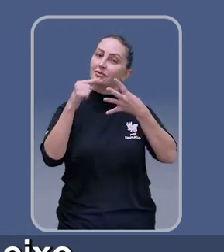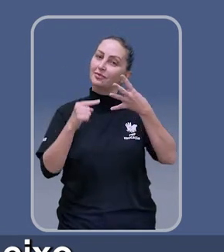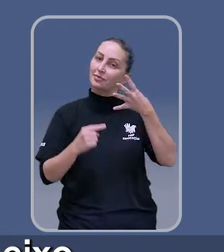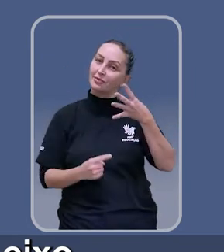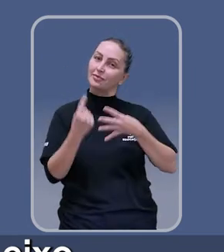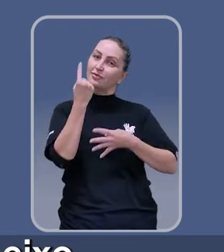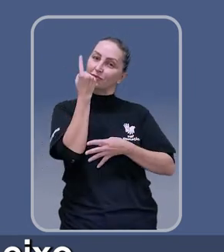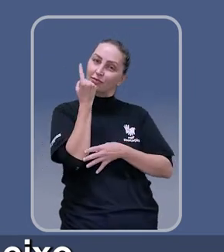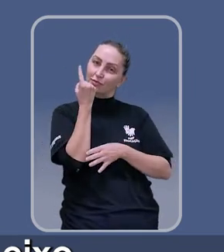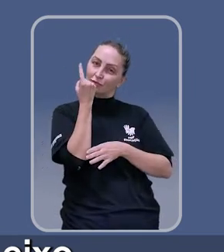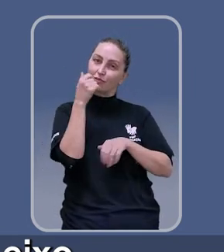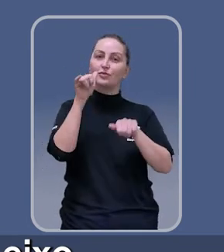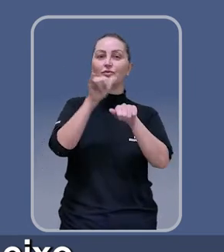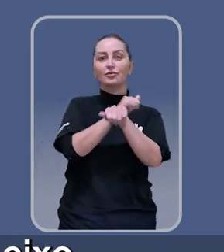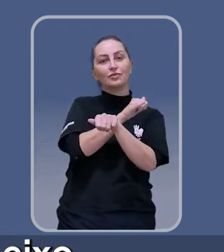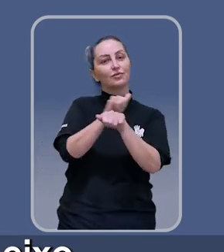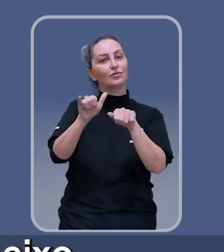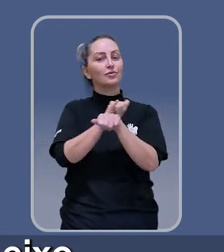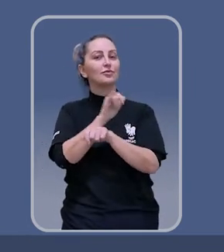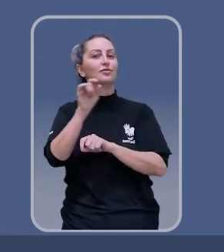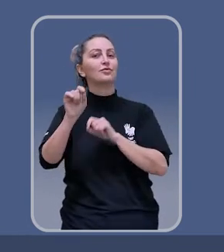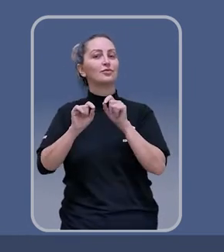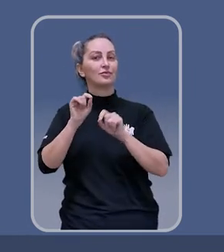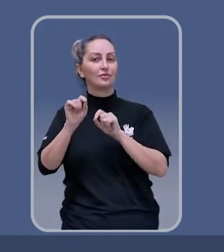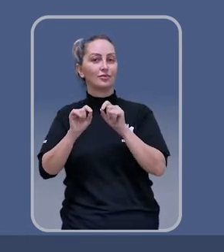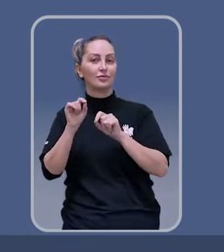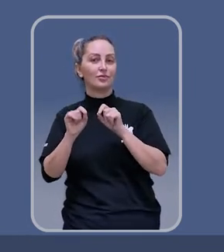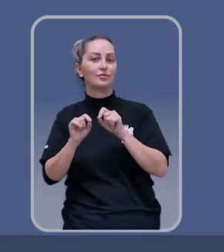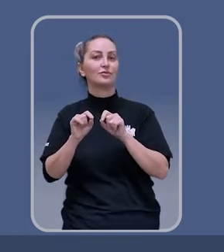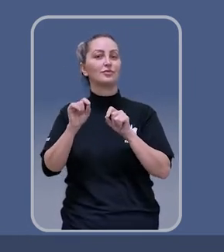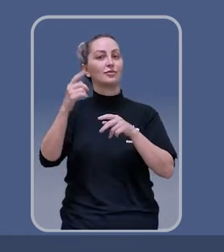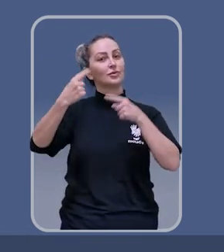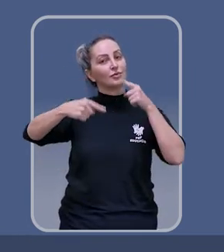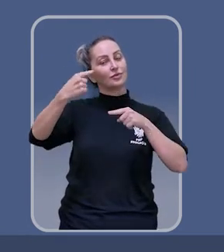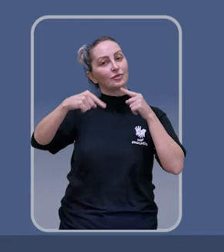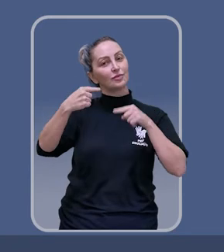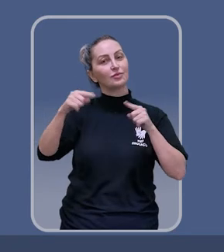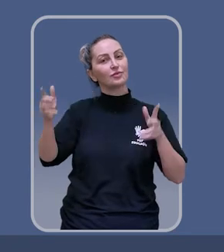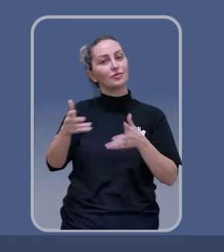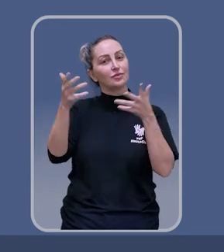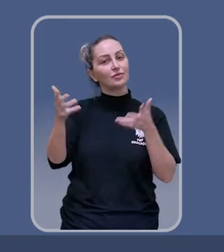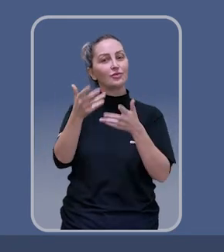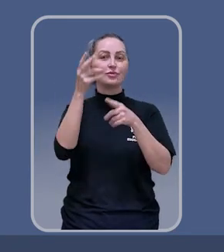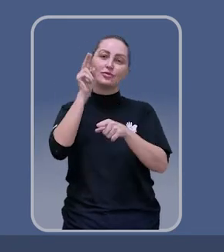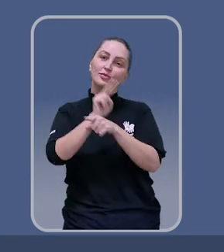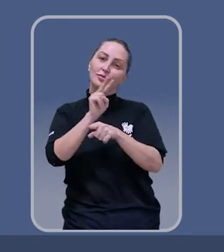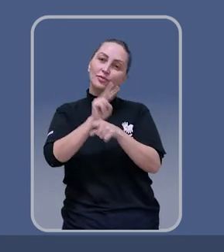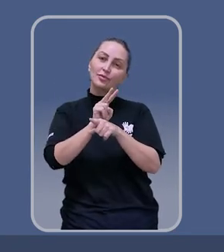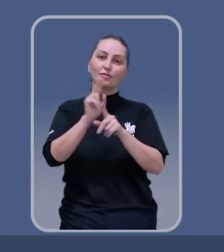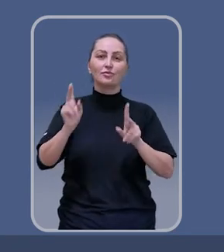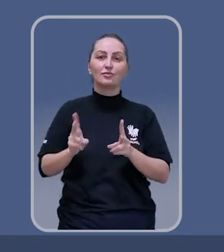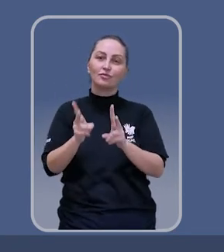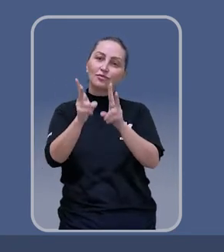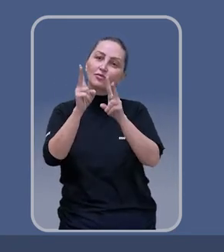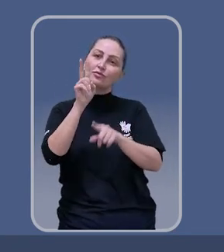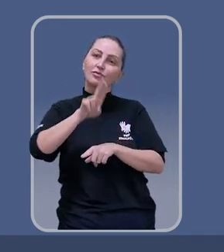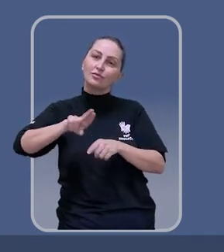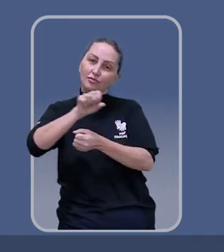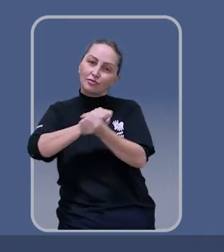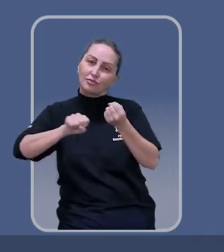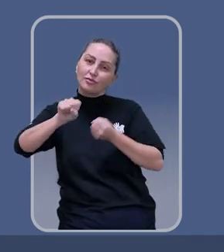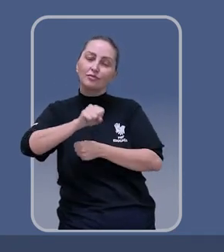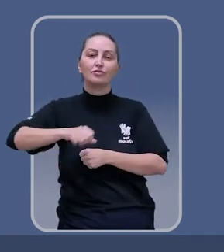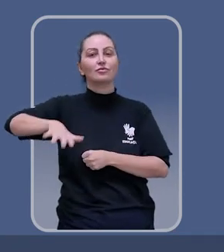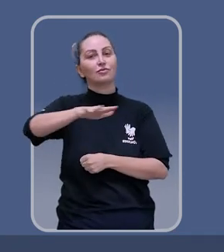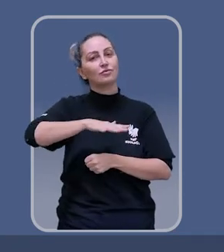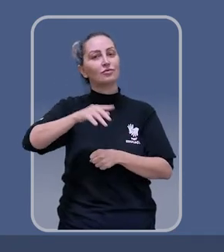das alternativas dentro desse eixo é uma política de incentivos para proteção, manutenção e uso sustentável